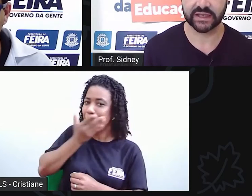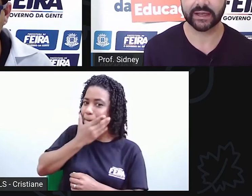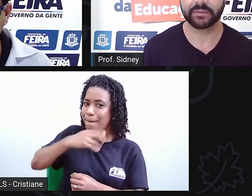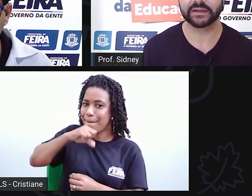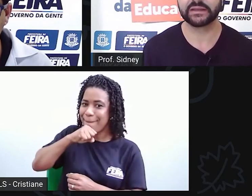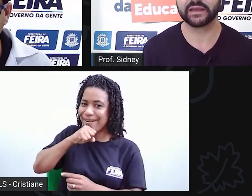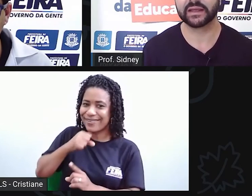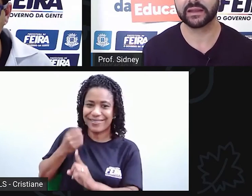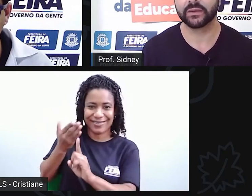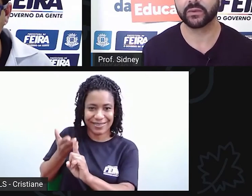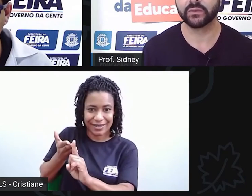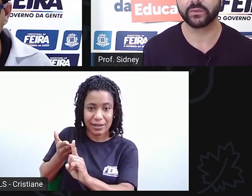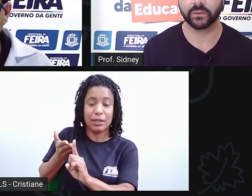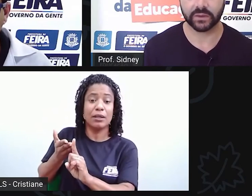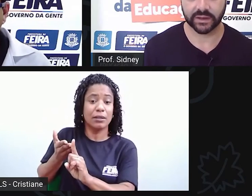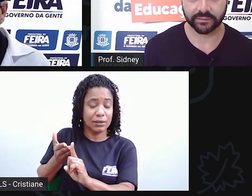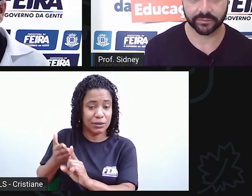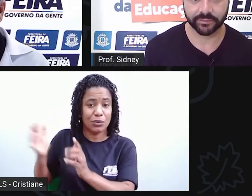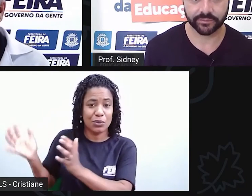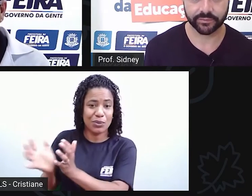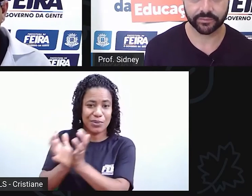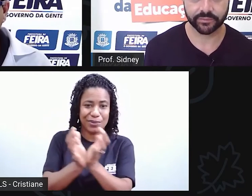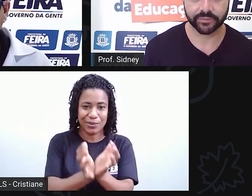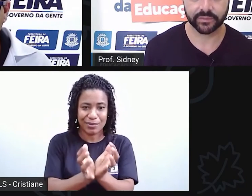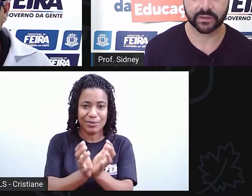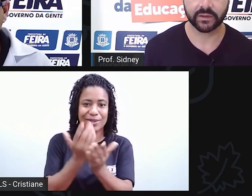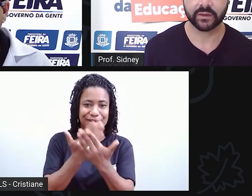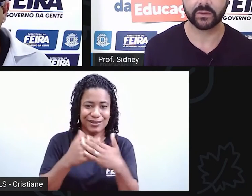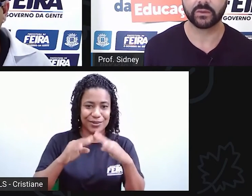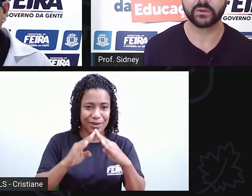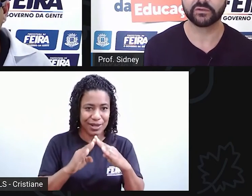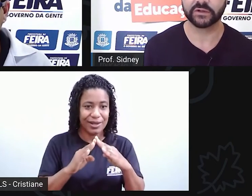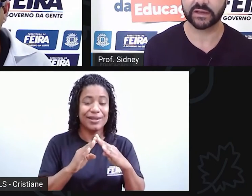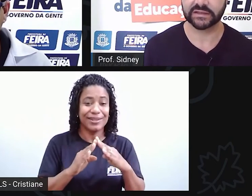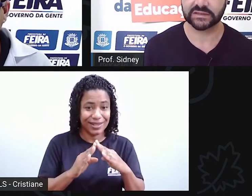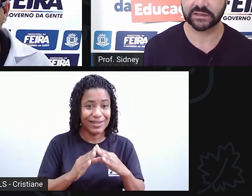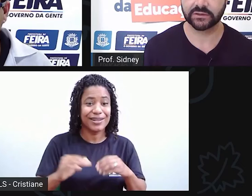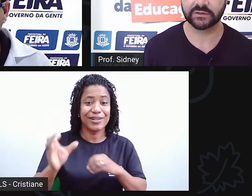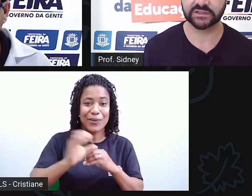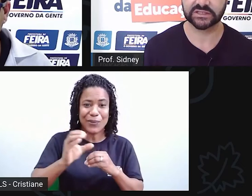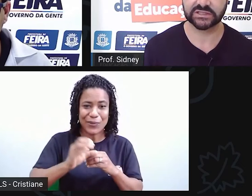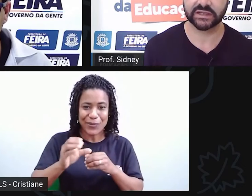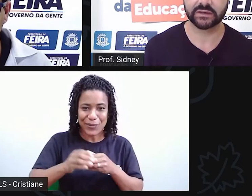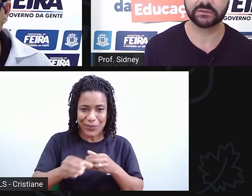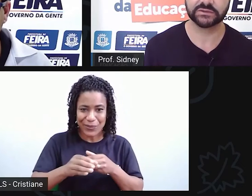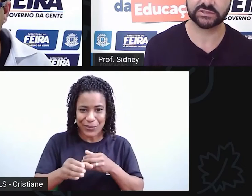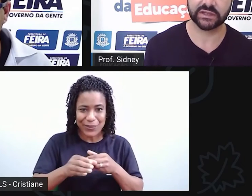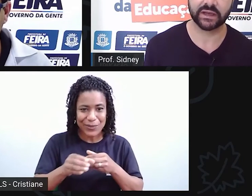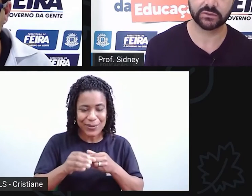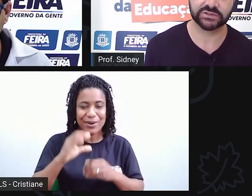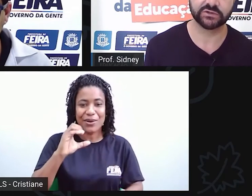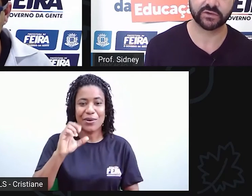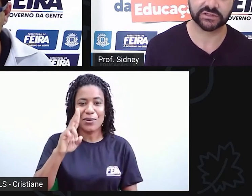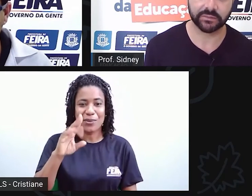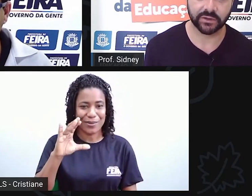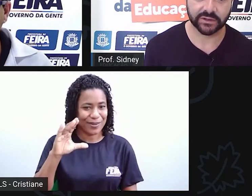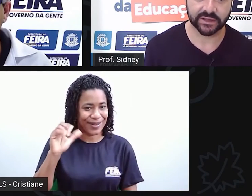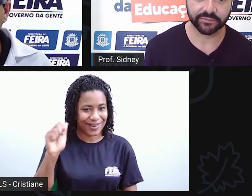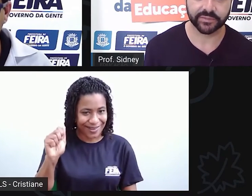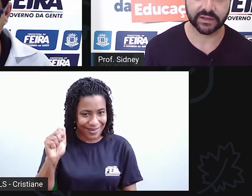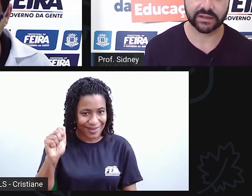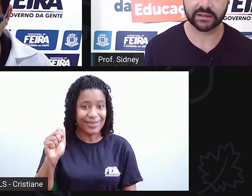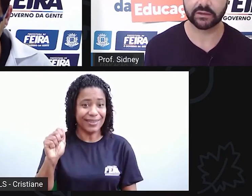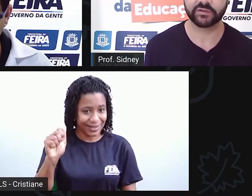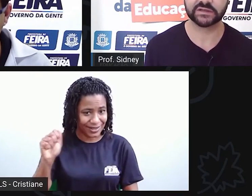JJC Abra, que é o Cuca. O Cuca foi trazido na gestão de Agostinho Fras da